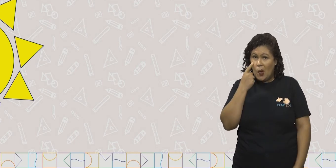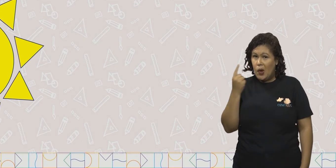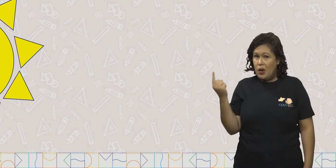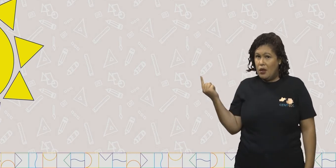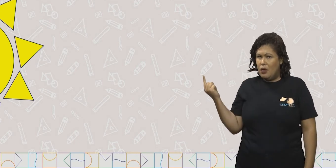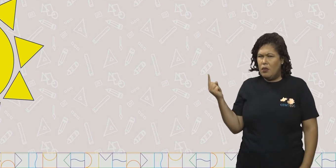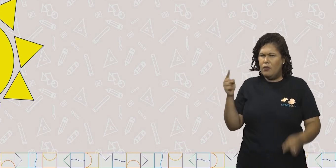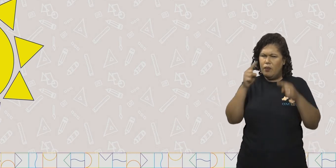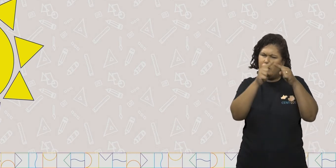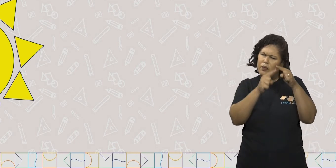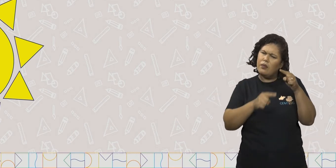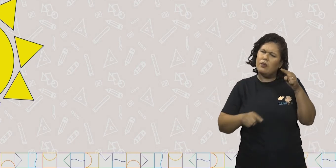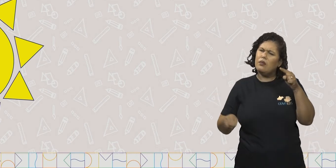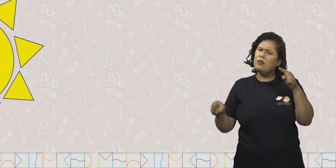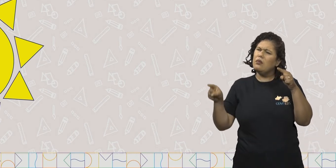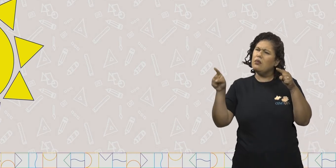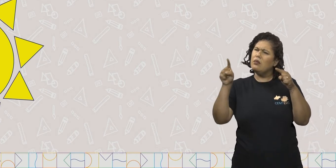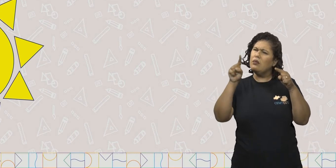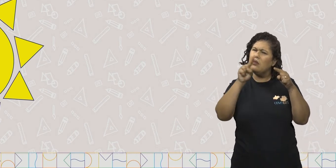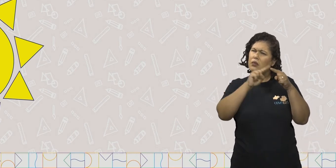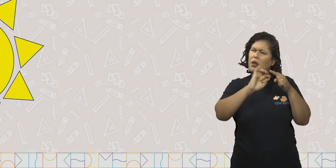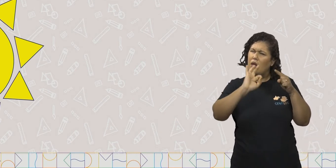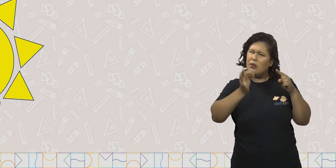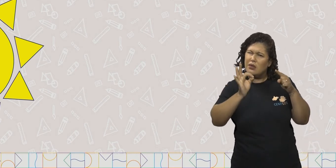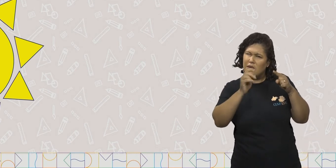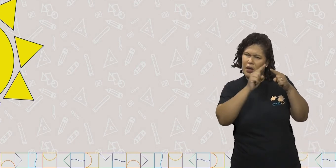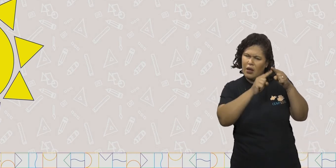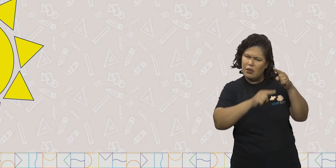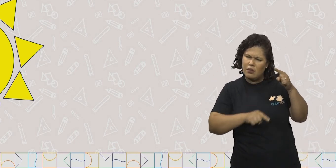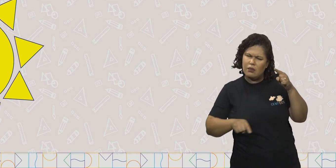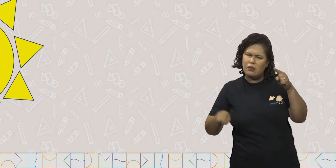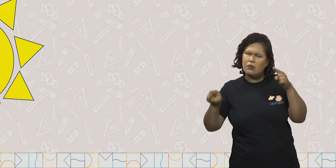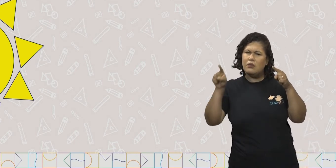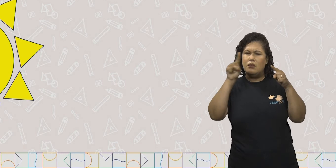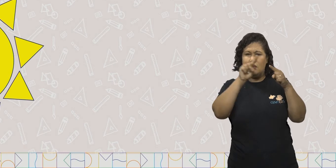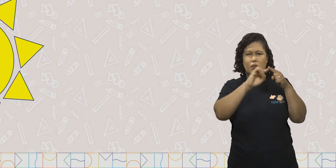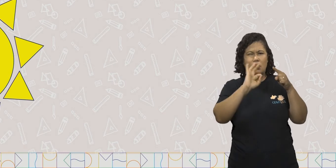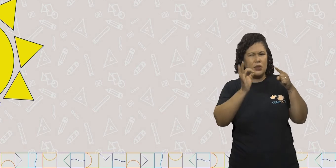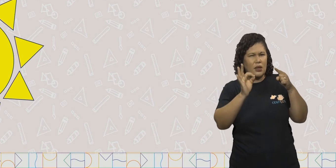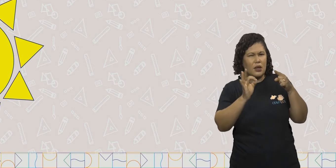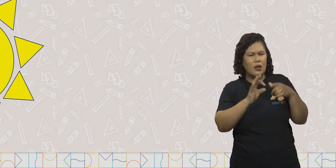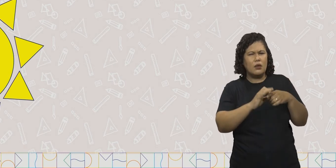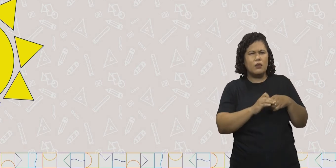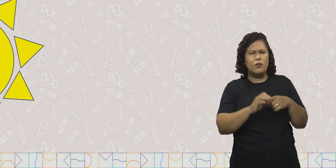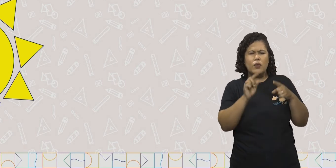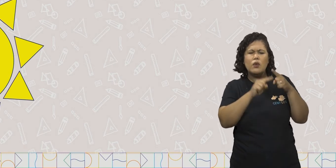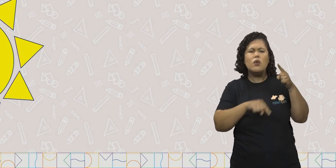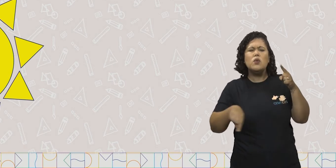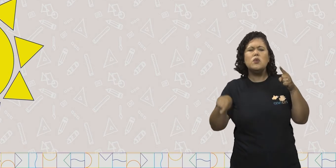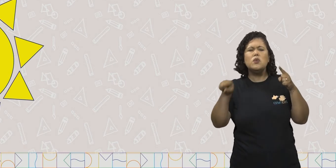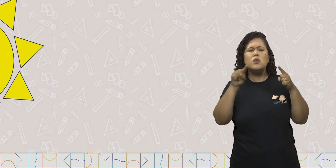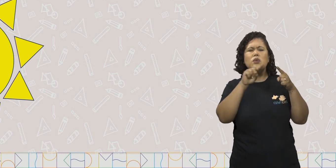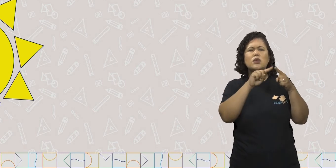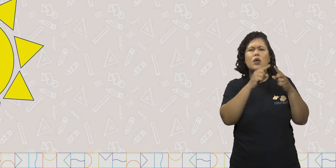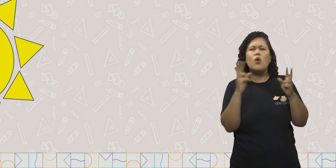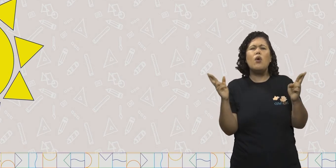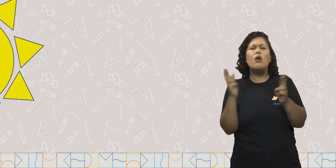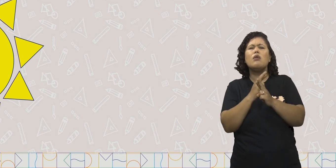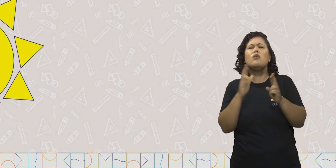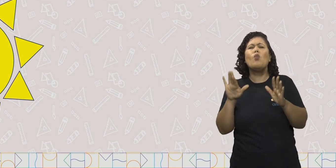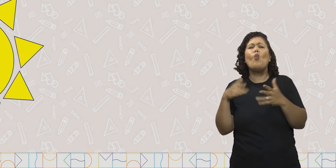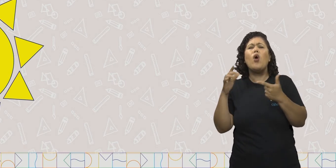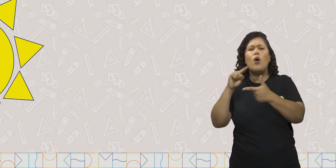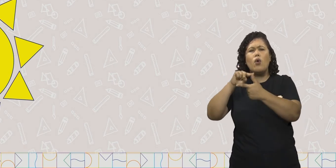meio nós fizemos um círculo né criança a gente sempre começa o sol fazendo um círculo e ele se parece com que figura